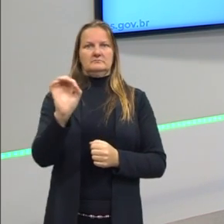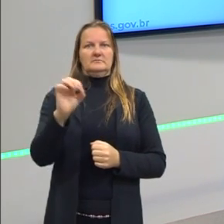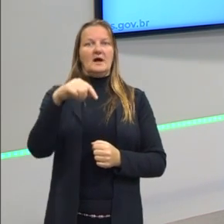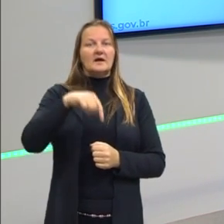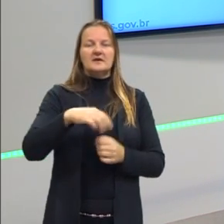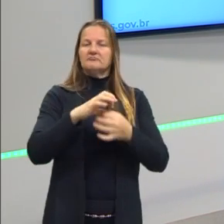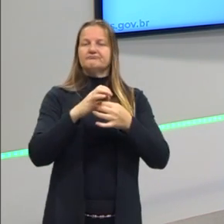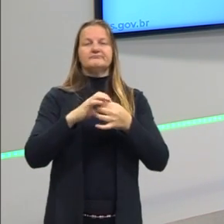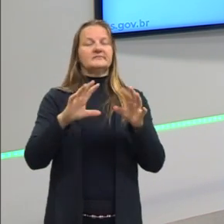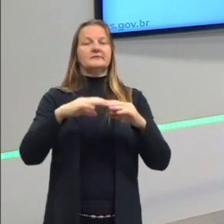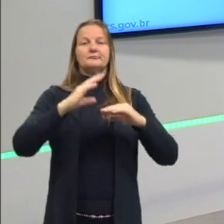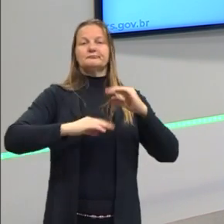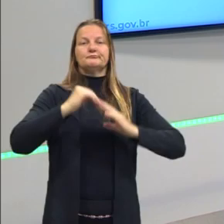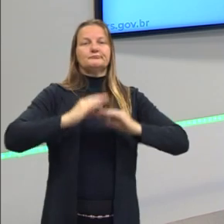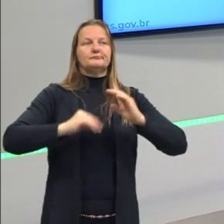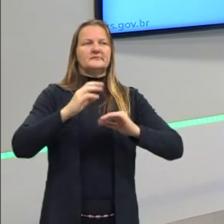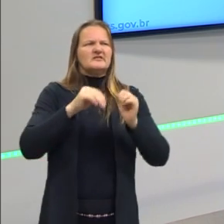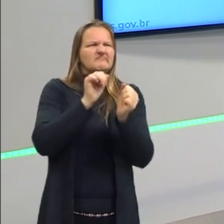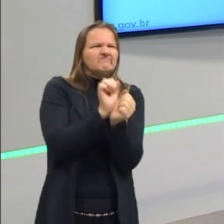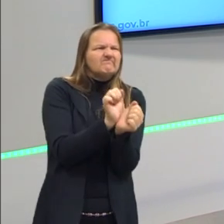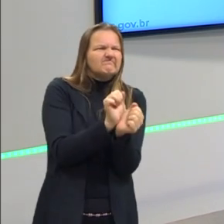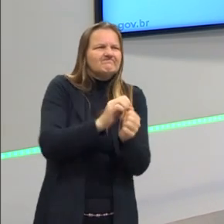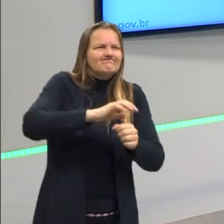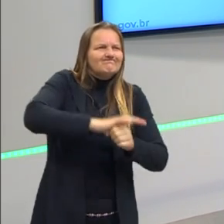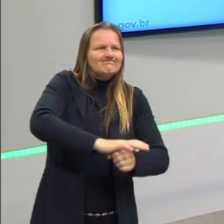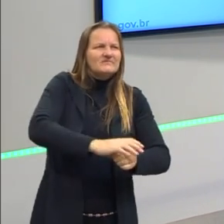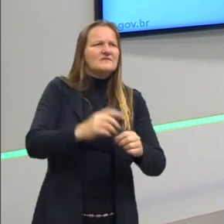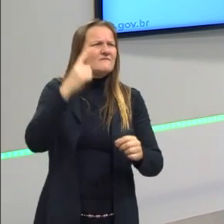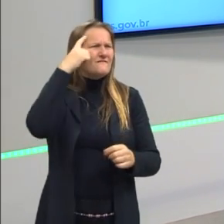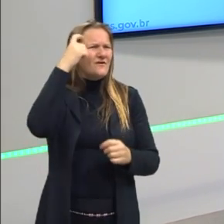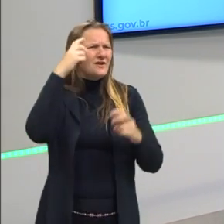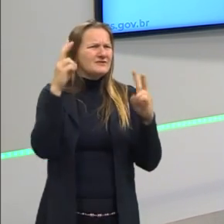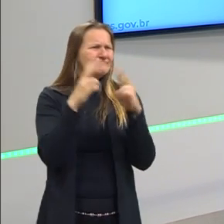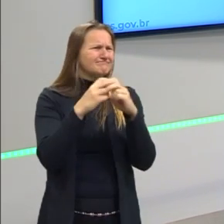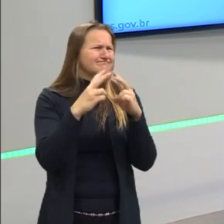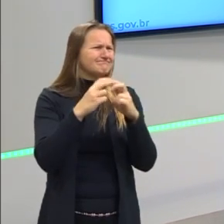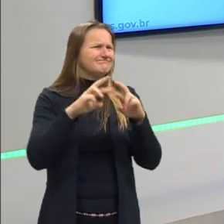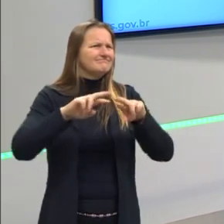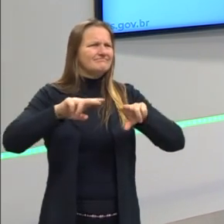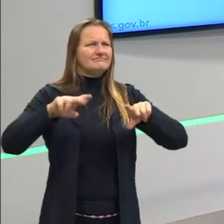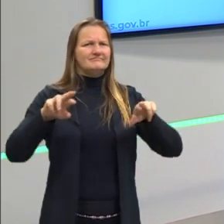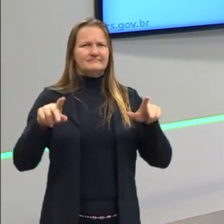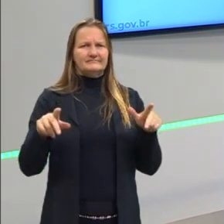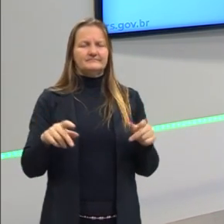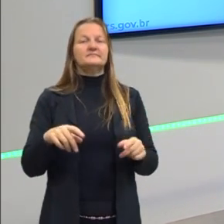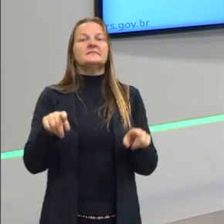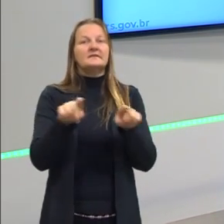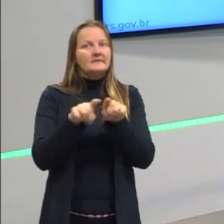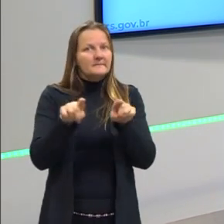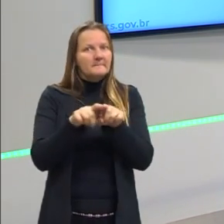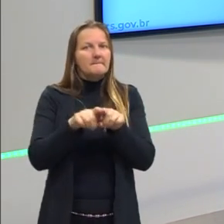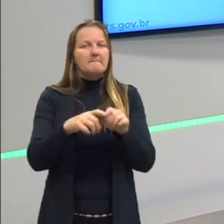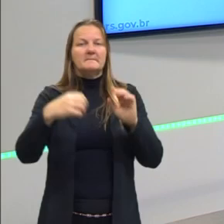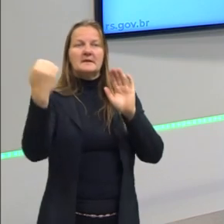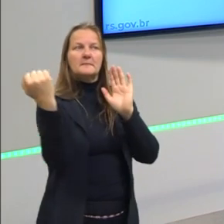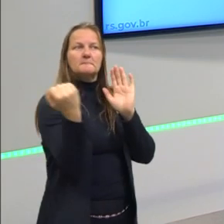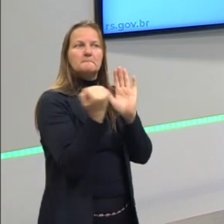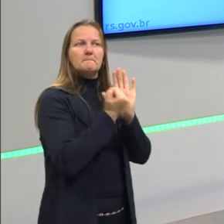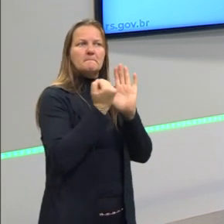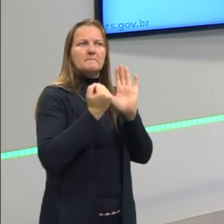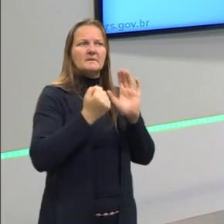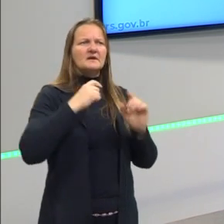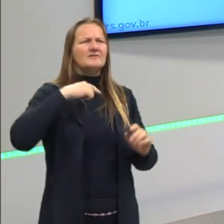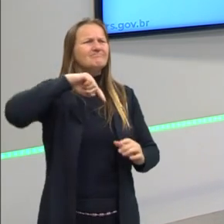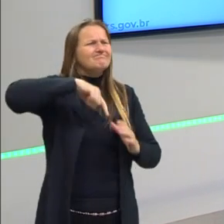mas aqui eles praticavam essa e muitas outras violências. E isso também deixou uma marca muito